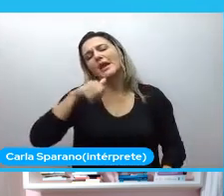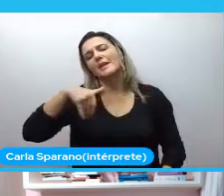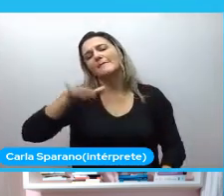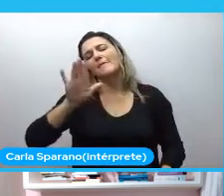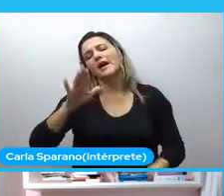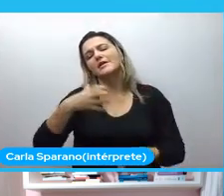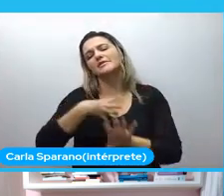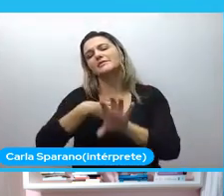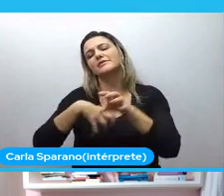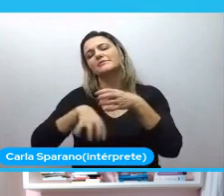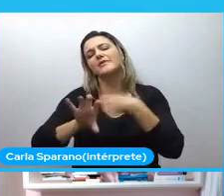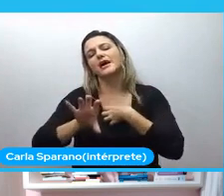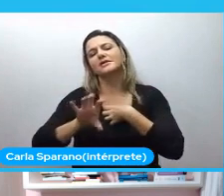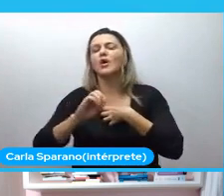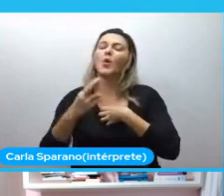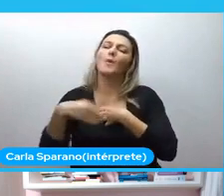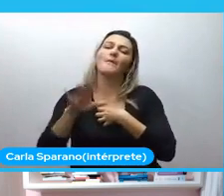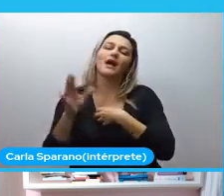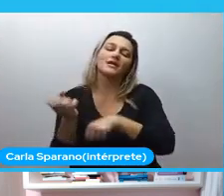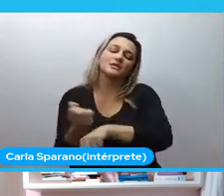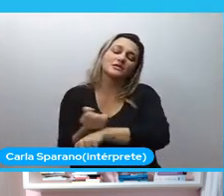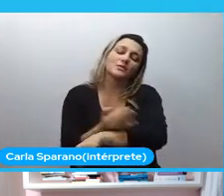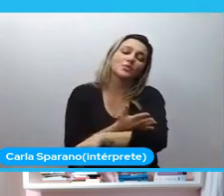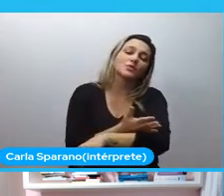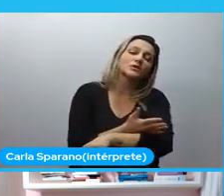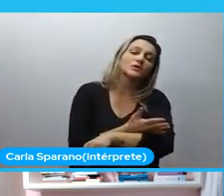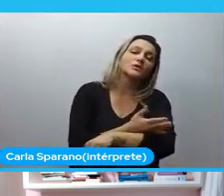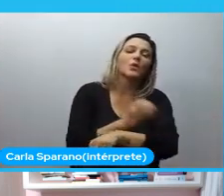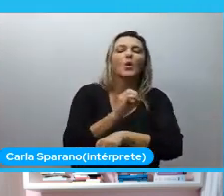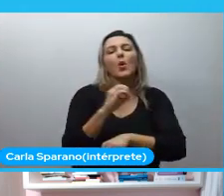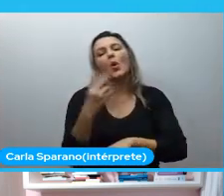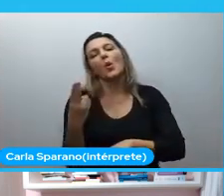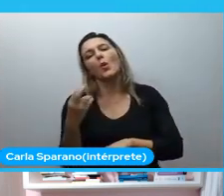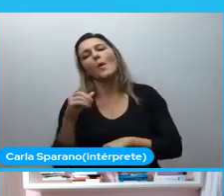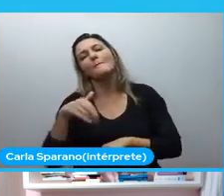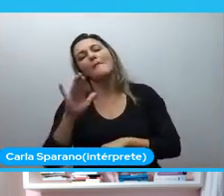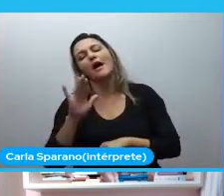são mais emotivas ou são mais humanas